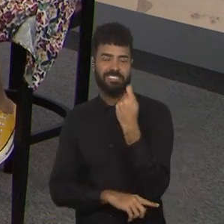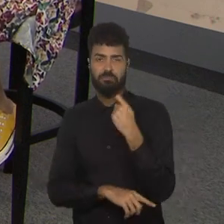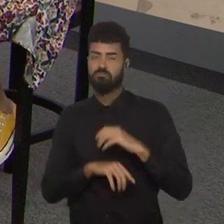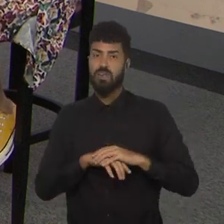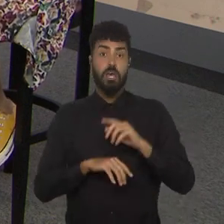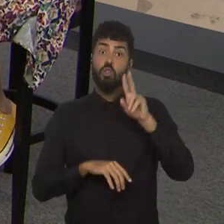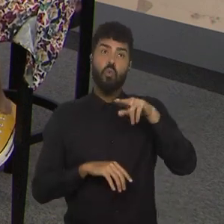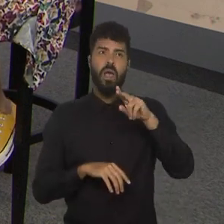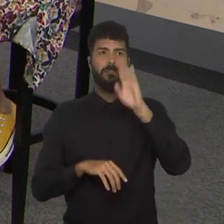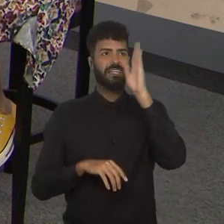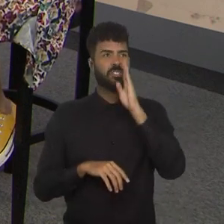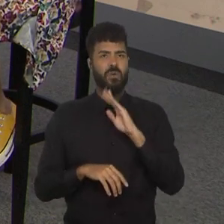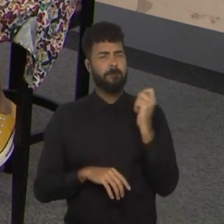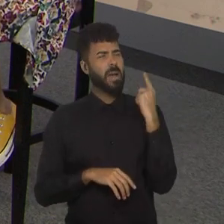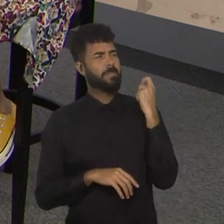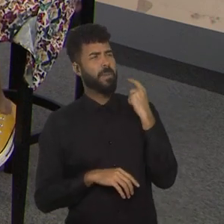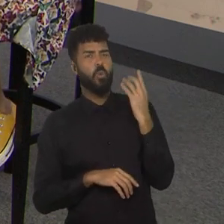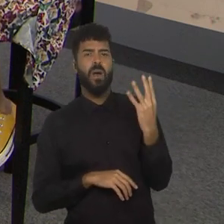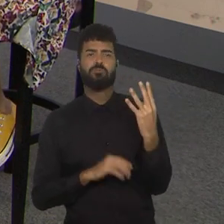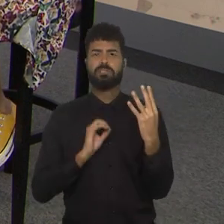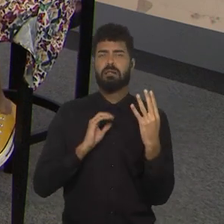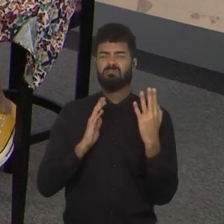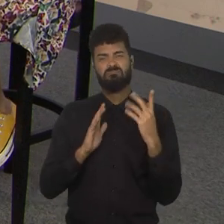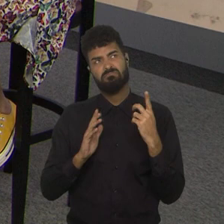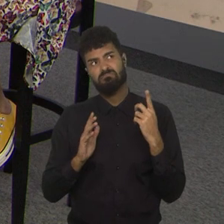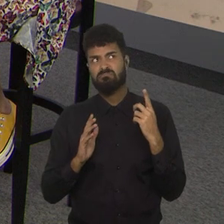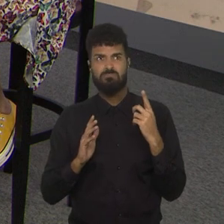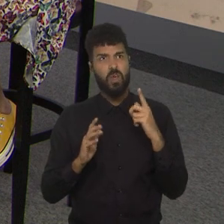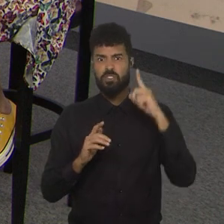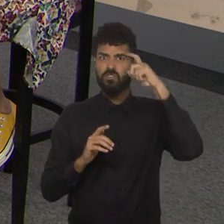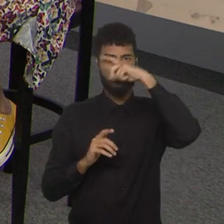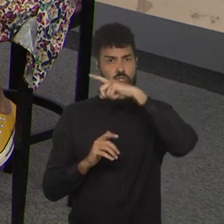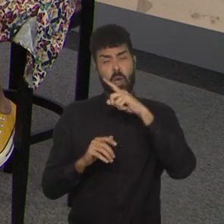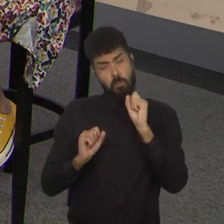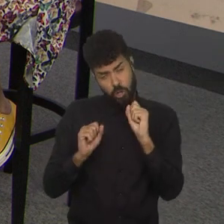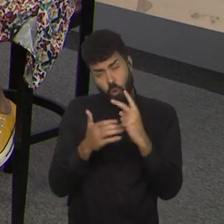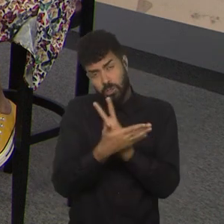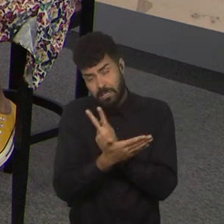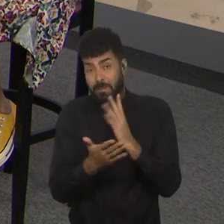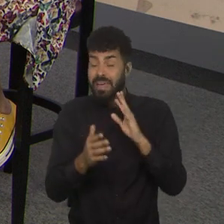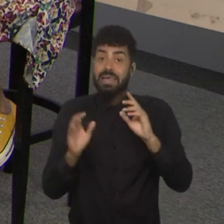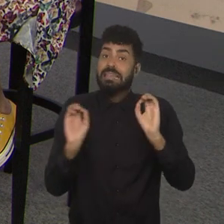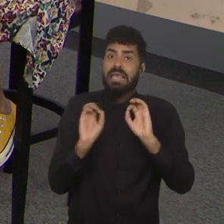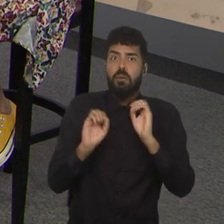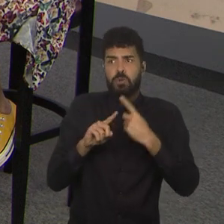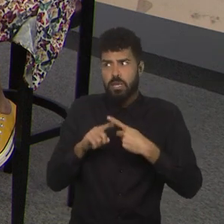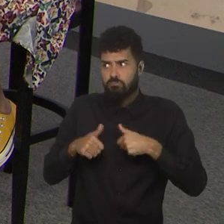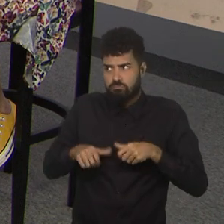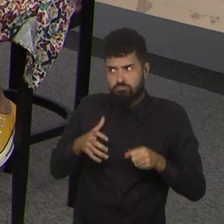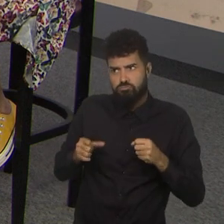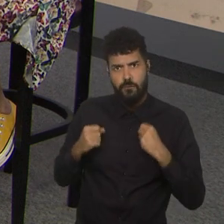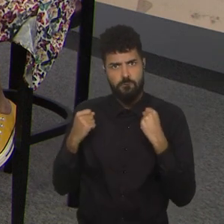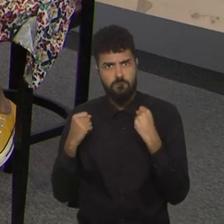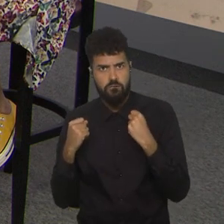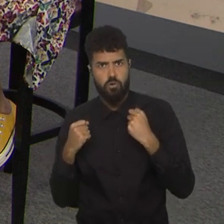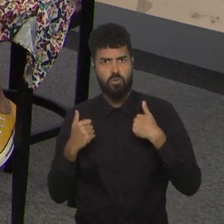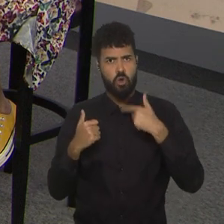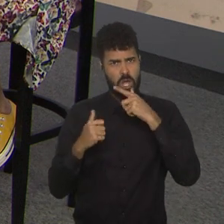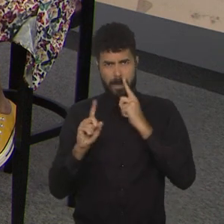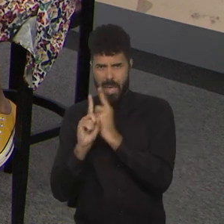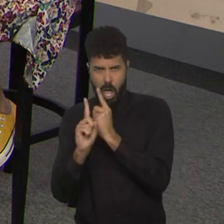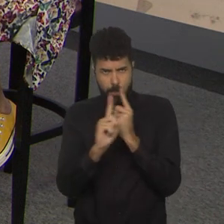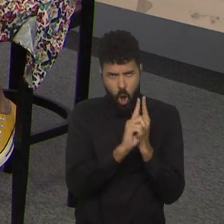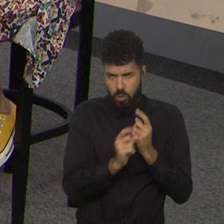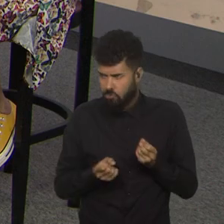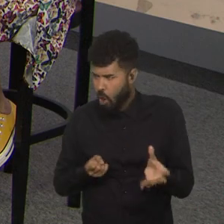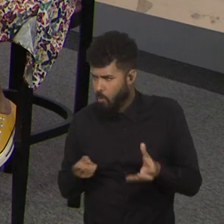de quatro de ninguém, assim, pode tomar, acontece, mas eu não vejo o Brasil tomando o quarto de ninguém hoje, porque eu acho que gente tem uma defesa sólida, né, todo mundo marca, todo mundo